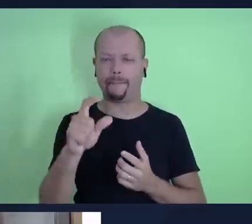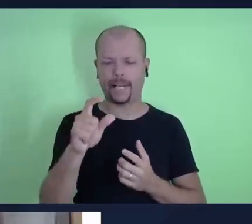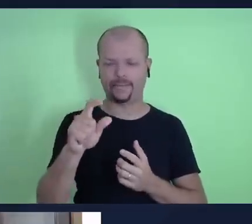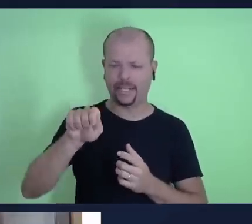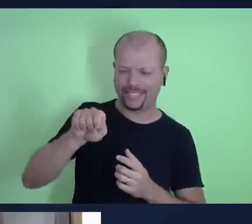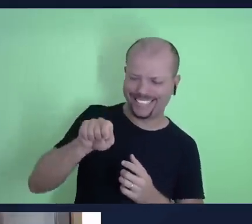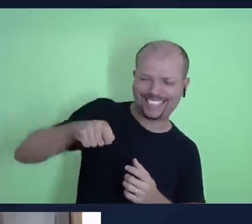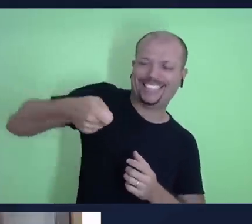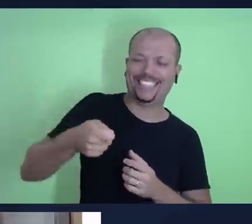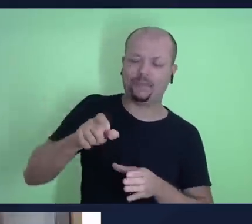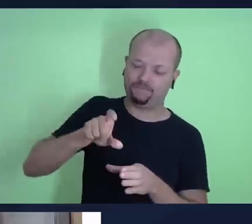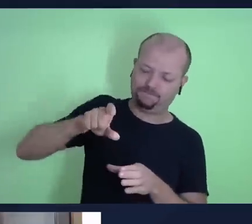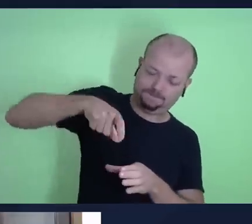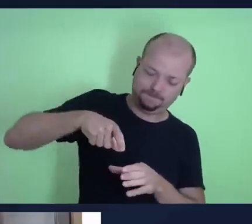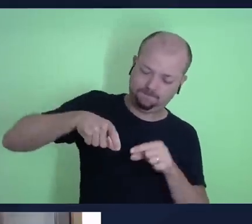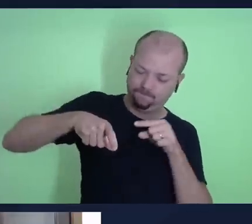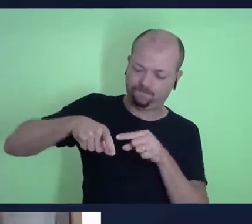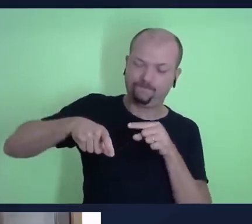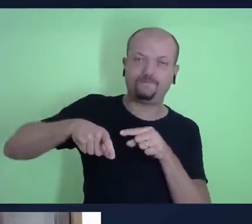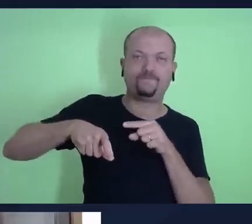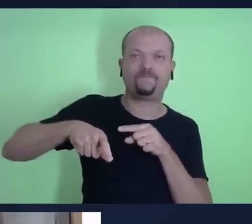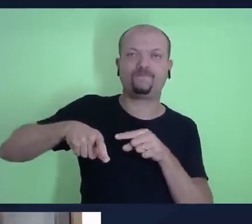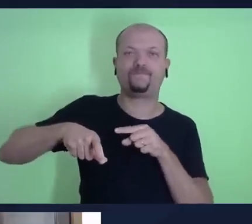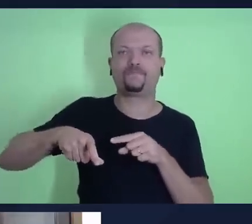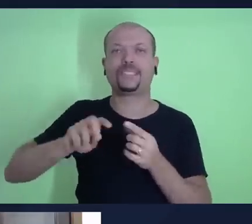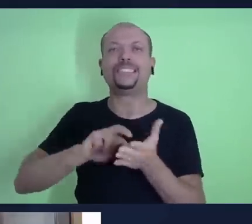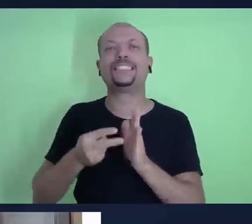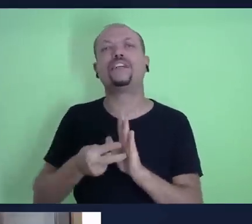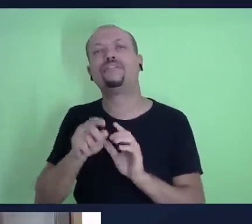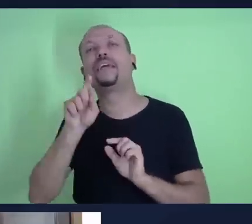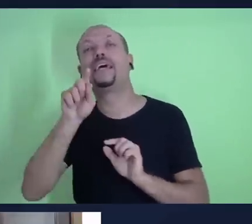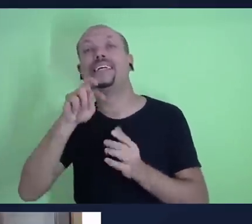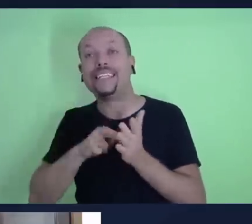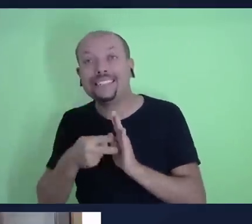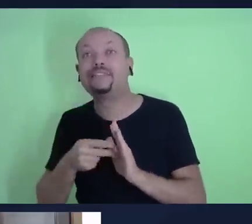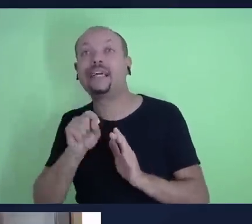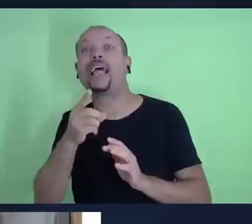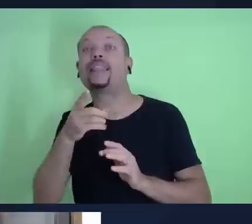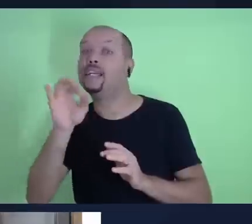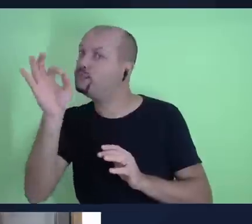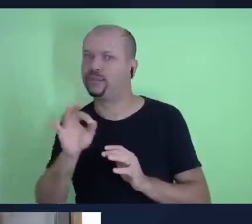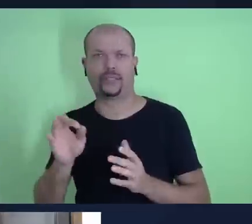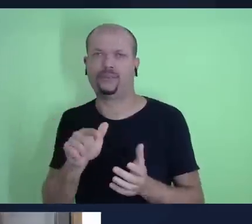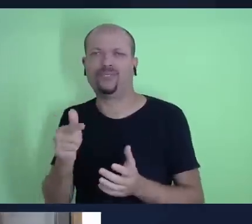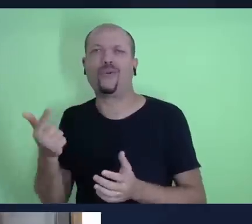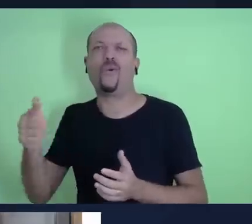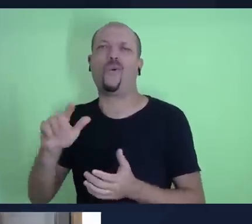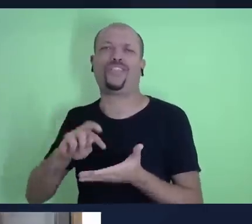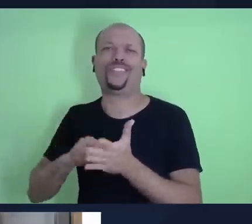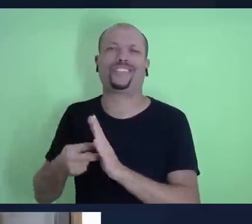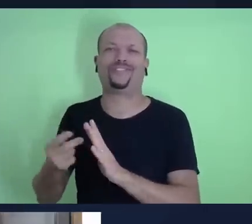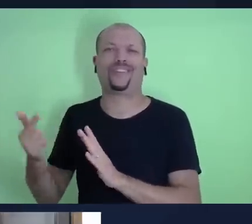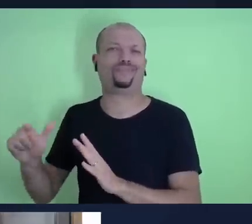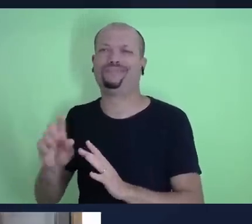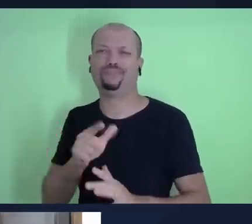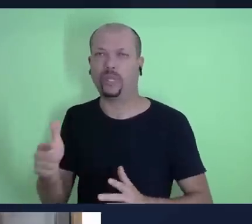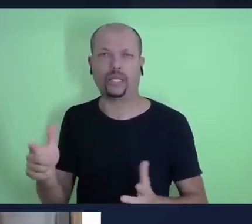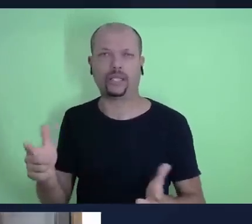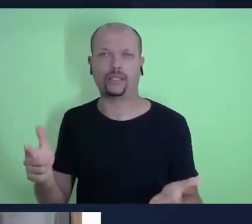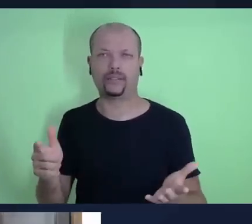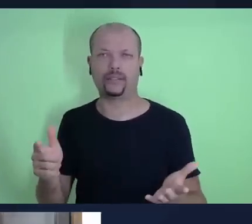usada para essa questão. Dízimo é 10%, não tem outra interpretação, não tem outro